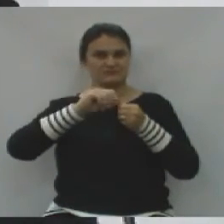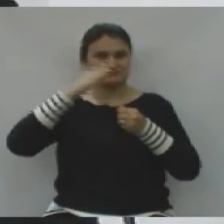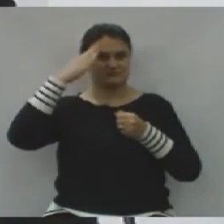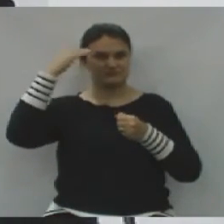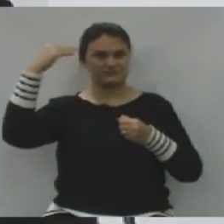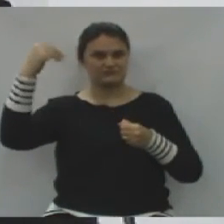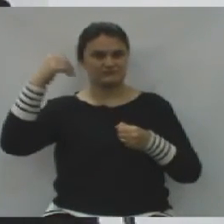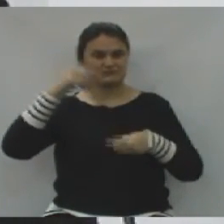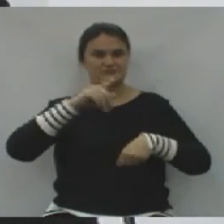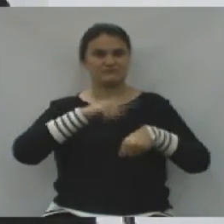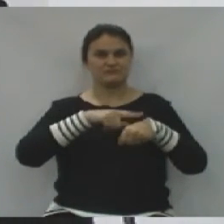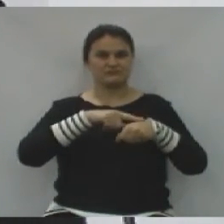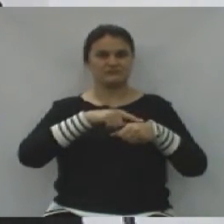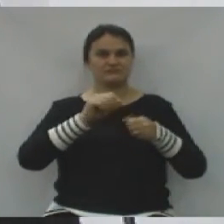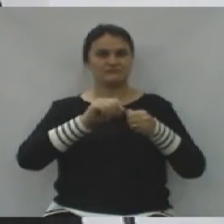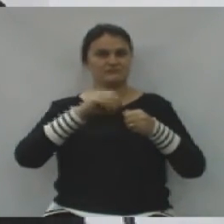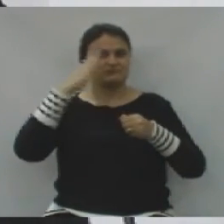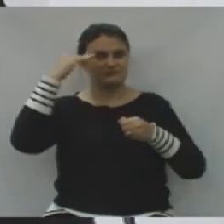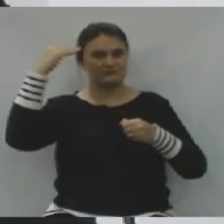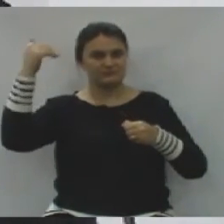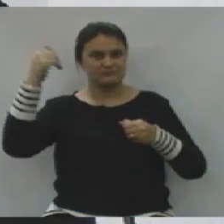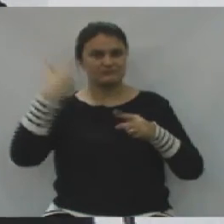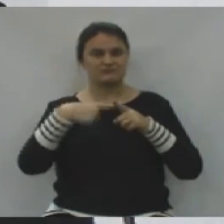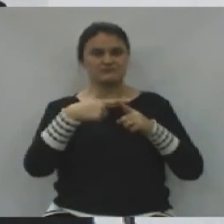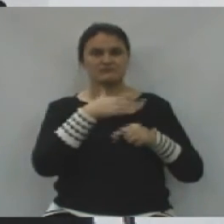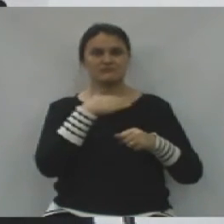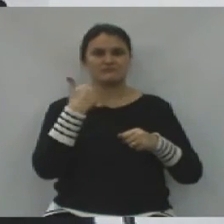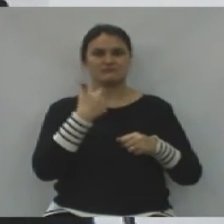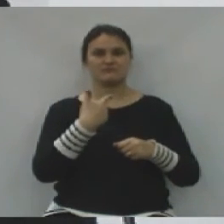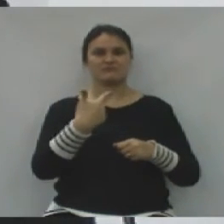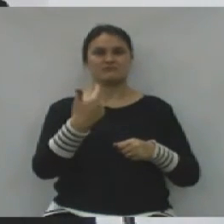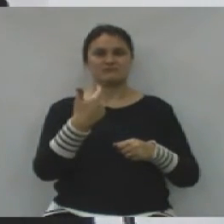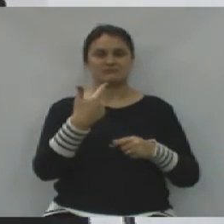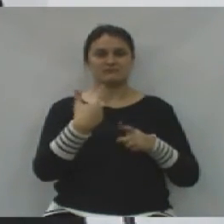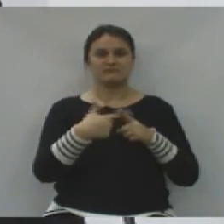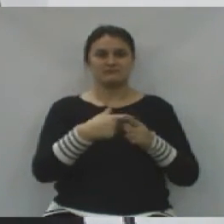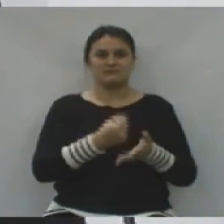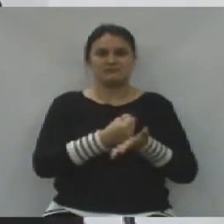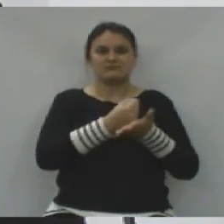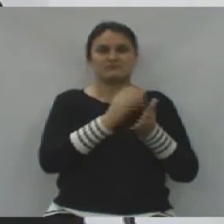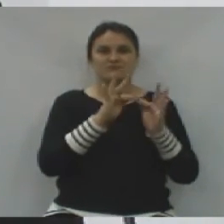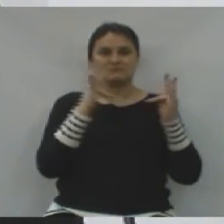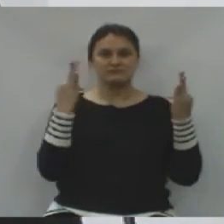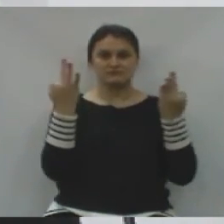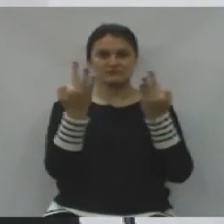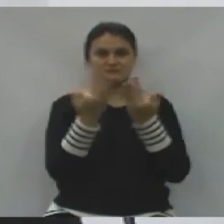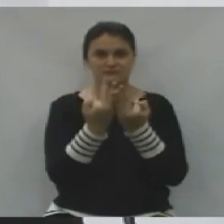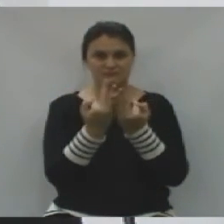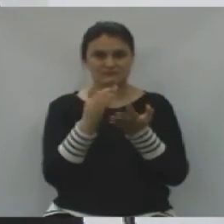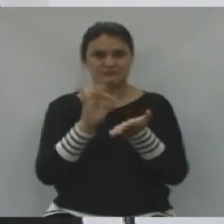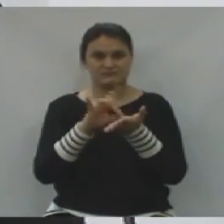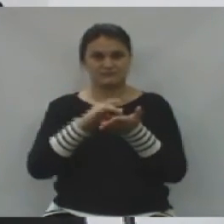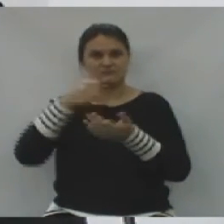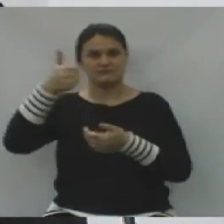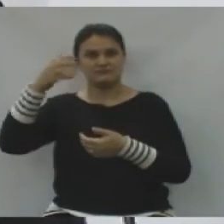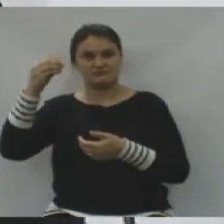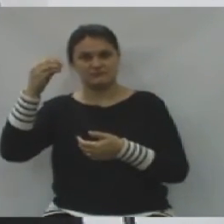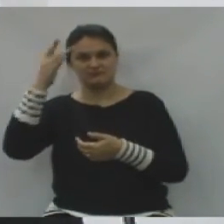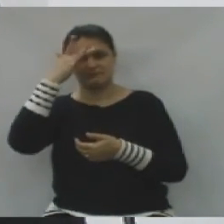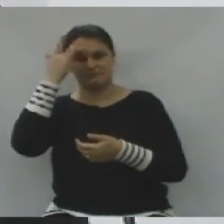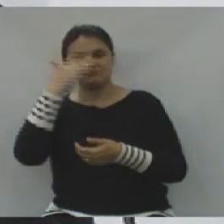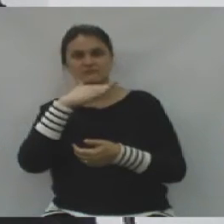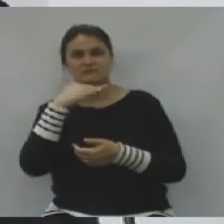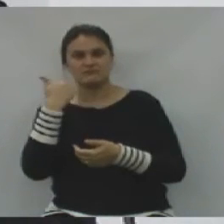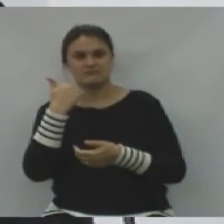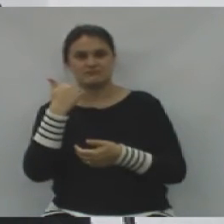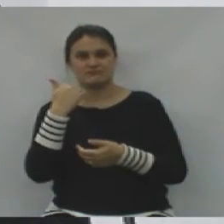alguns minutos para fazer uma homenagem, porque eles salvaram uma família inteira, mesmo dez bandidos dentro de um